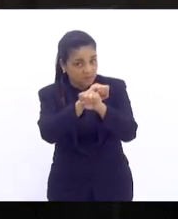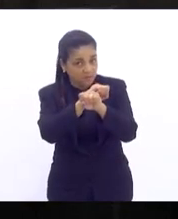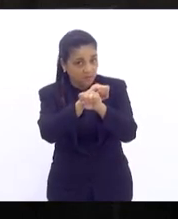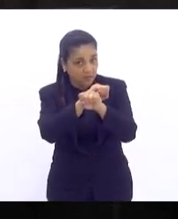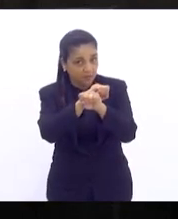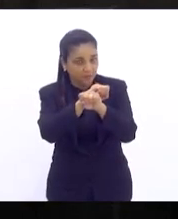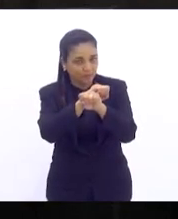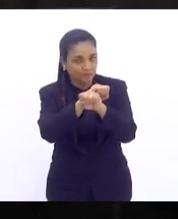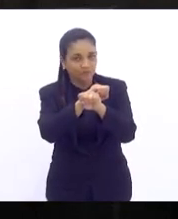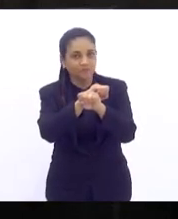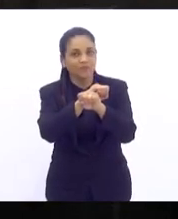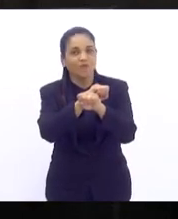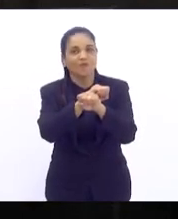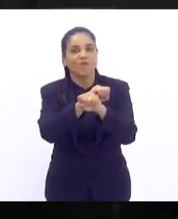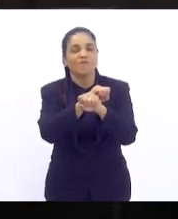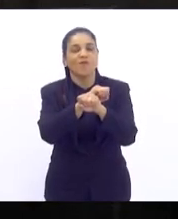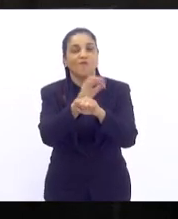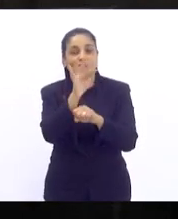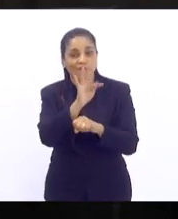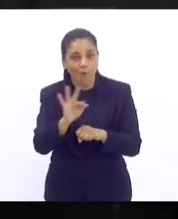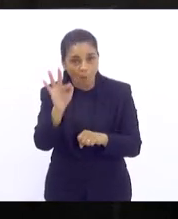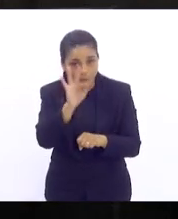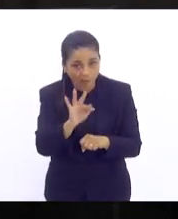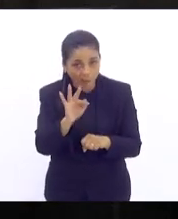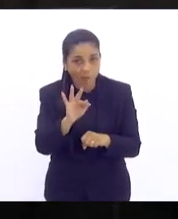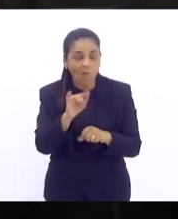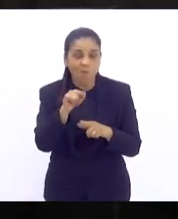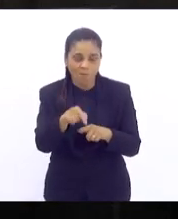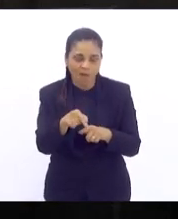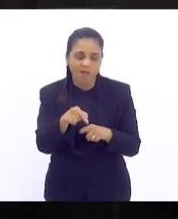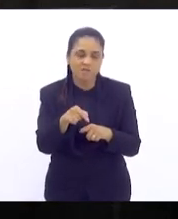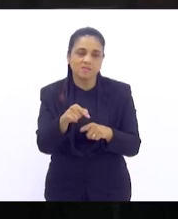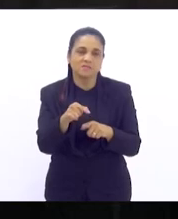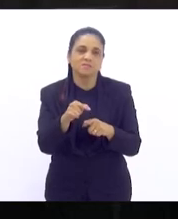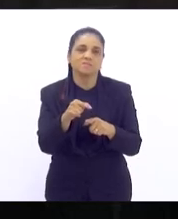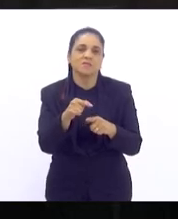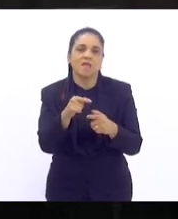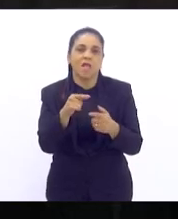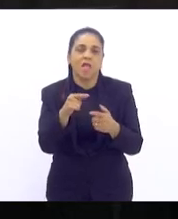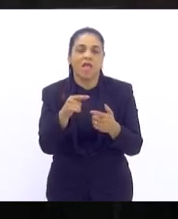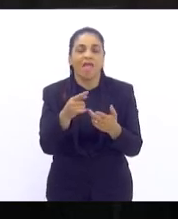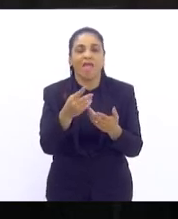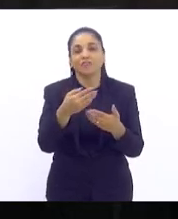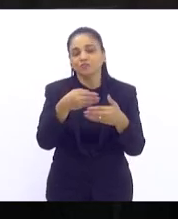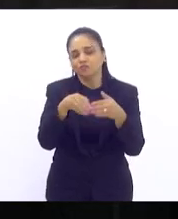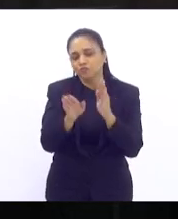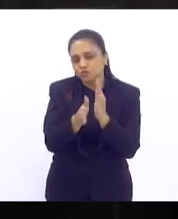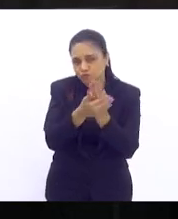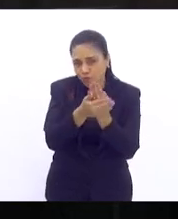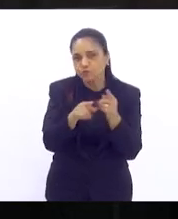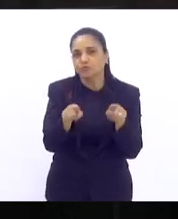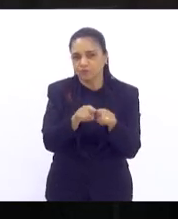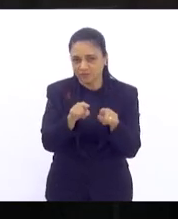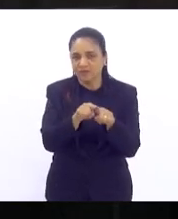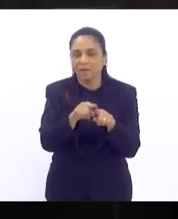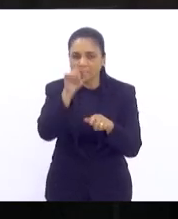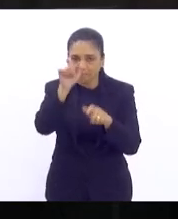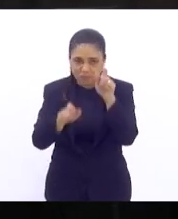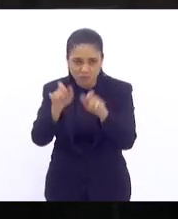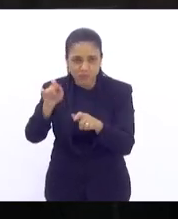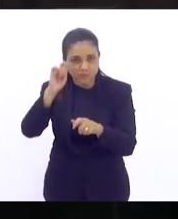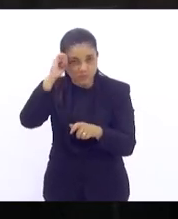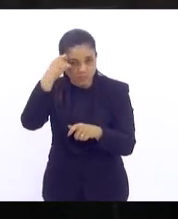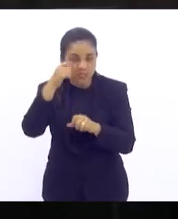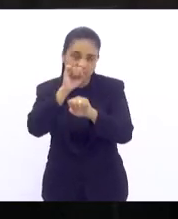formalidade mas a sua prática ilegal e clandestina também utiliza do trabalho escravo negro é importante